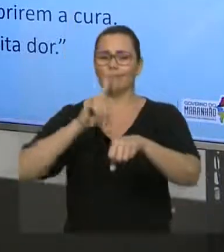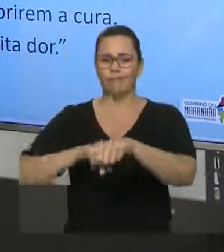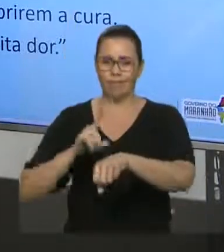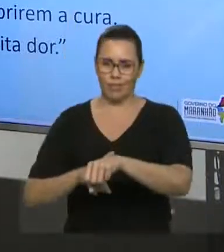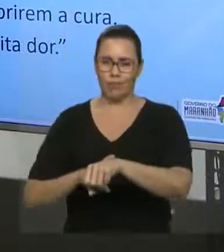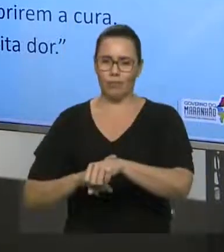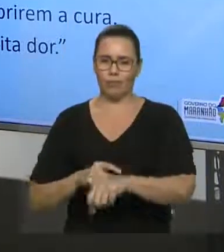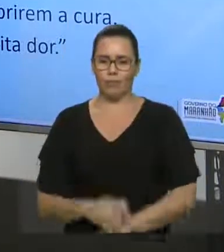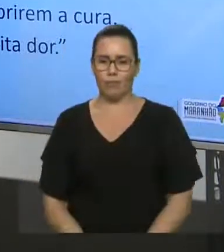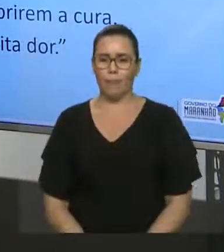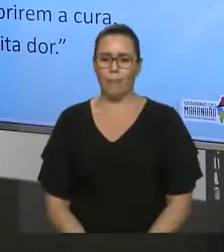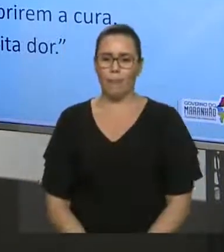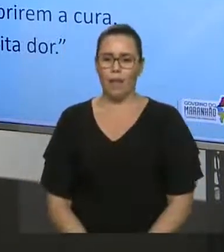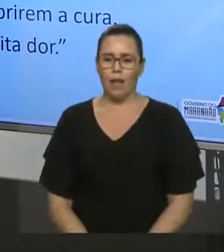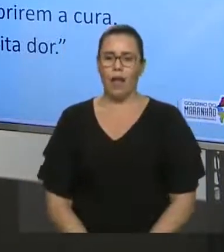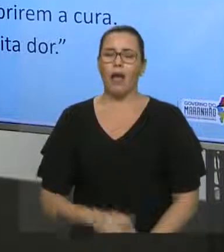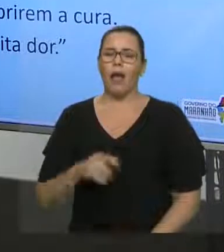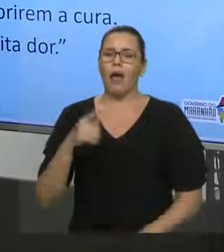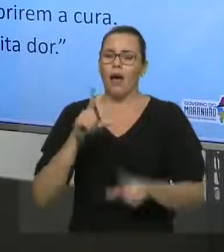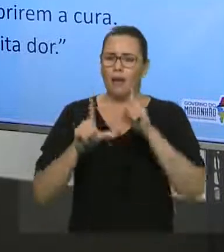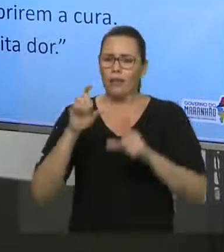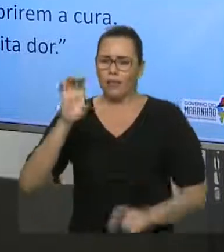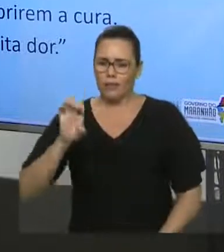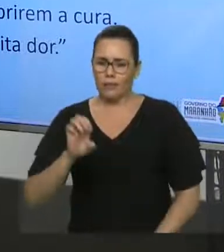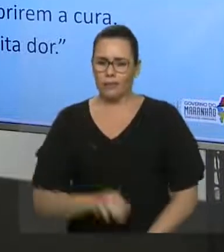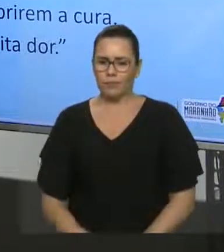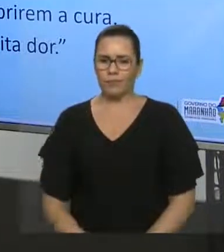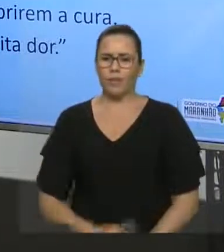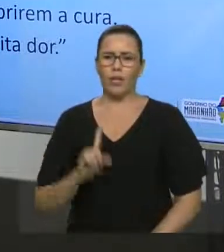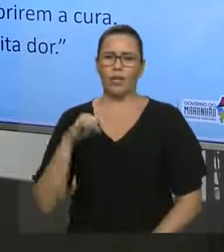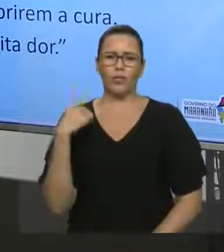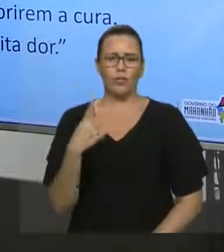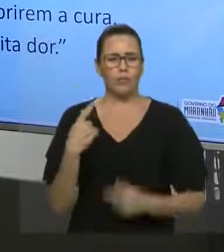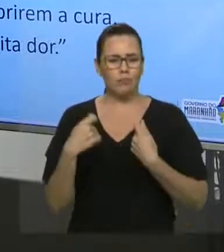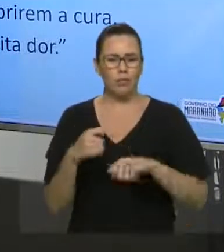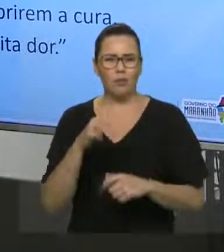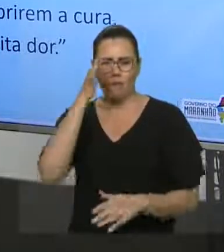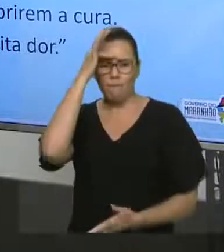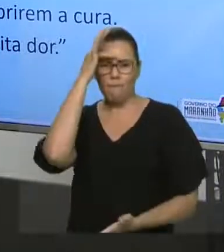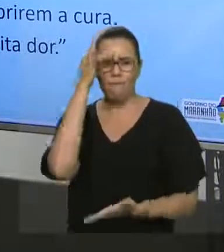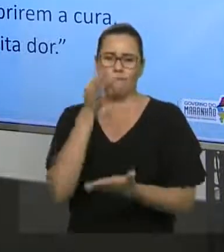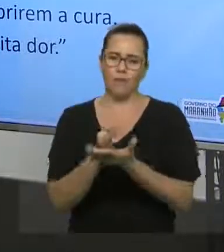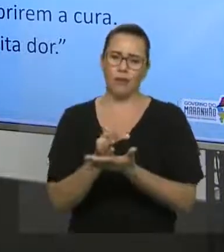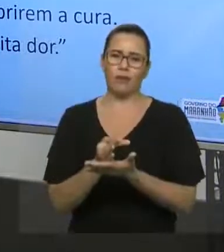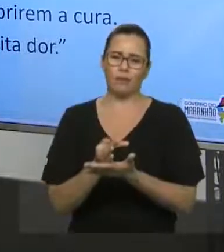Precisamos de fé, embora haja muita dor. Aqui sim, né, gente?